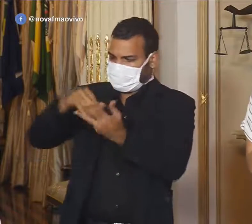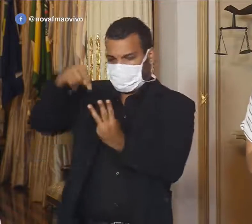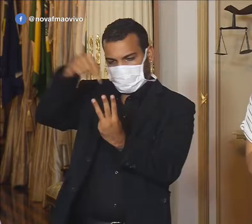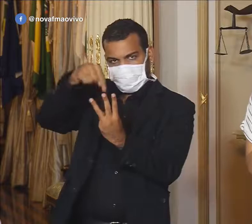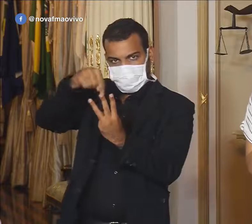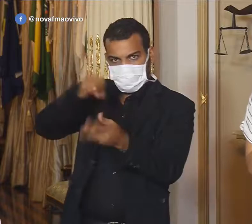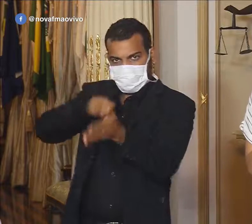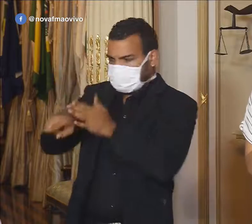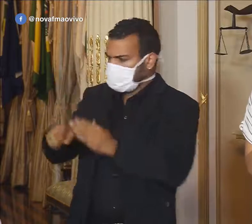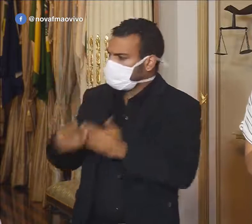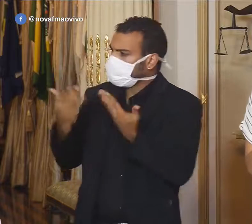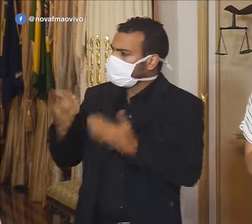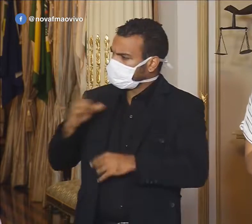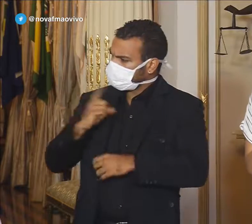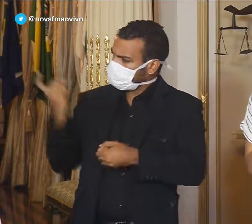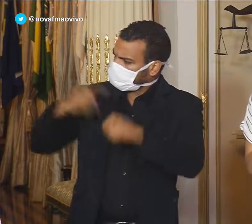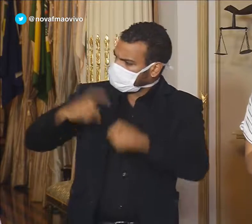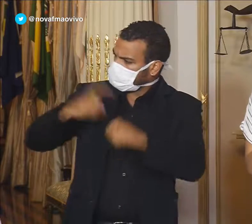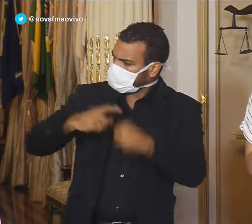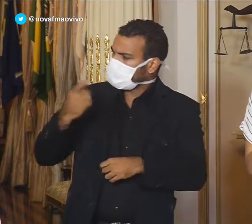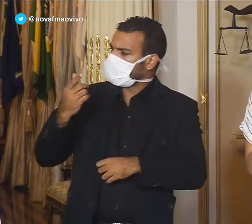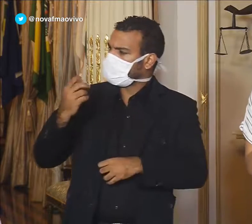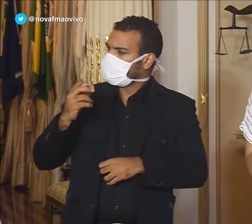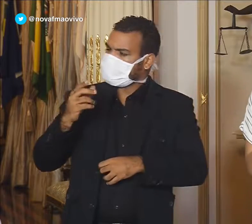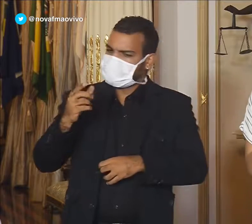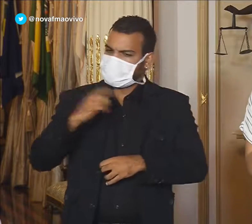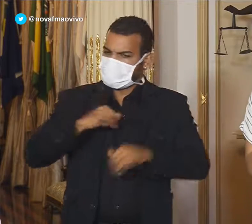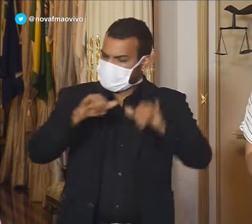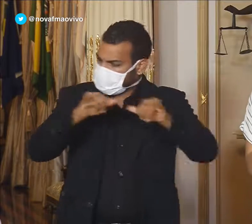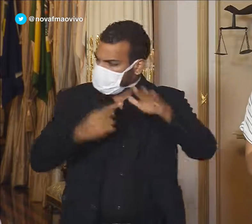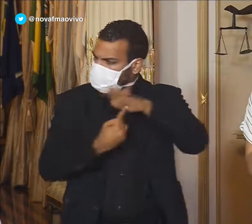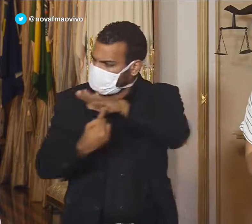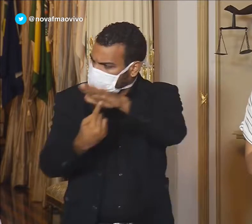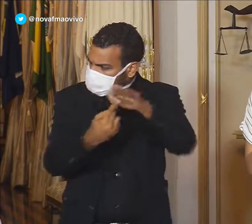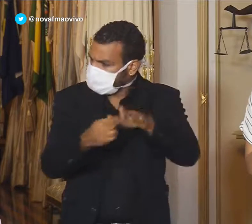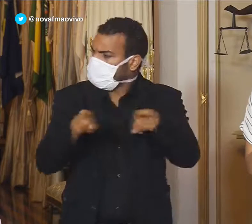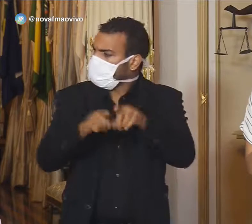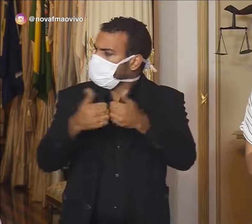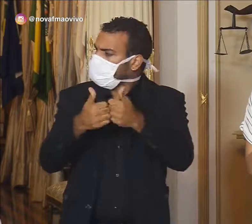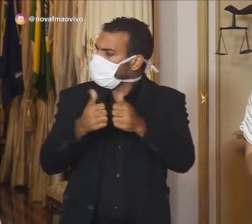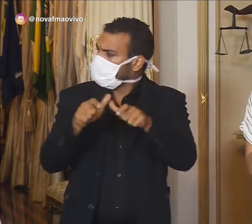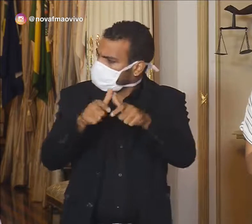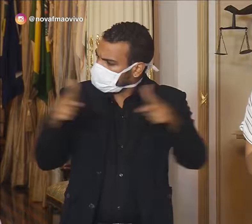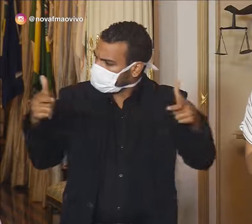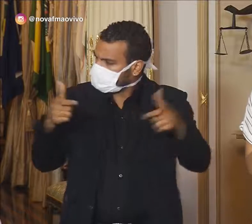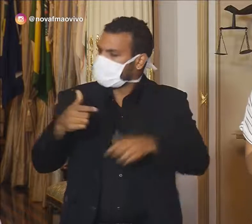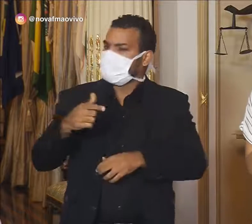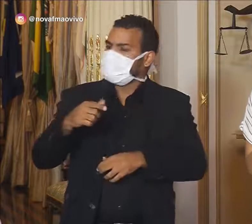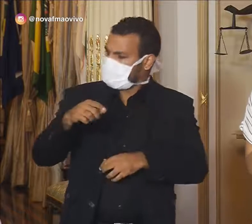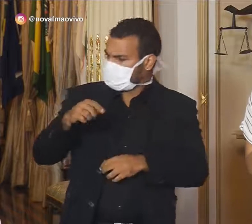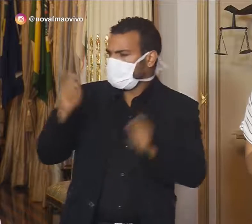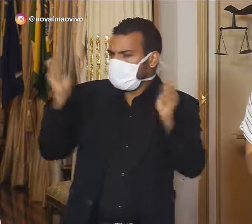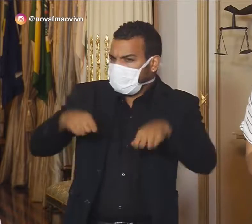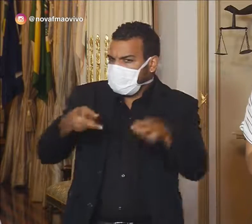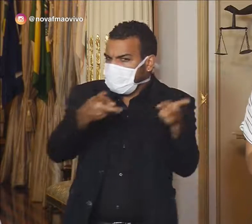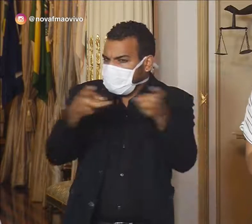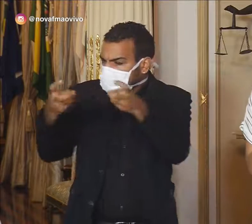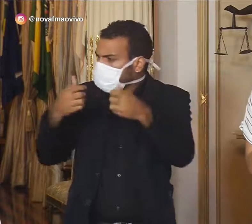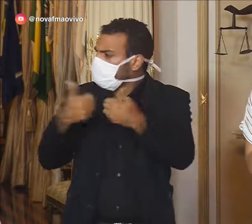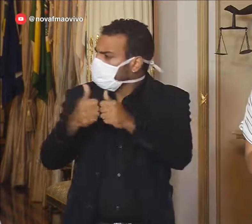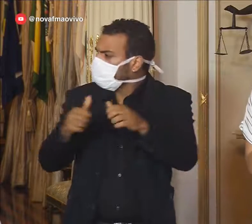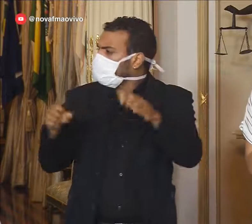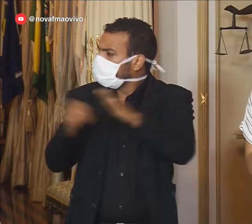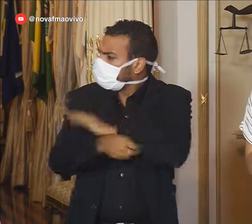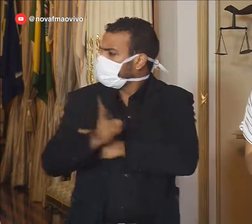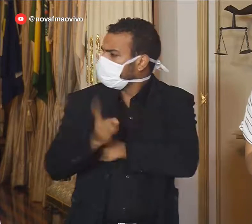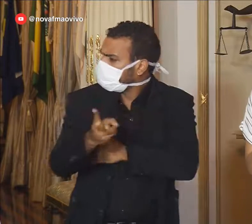Mesmo com a retomada gradual do comércio, fiscalização e o aumento da frota de ônibus, ainda é possível registrar vários ônibus lotados,